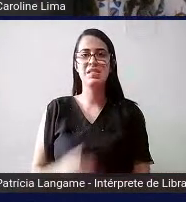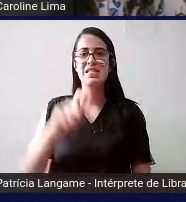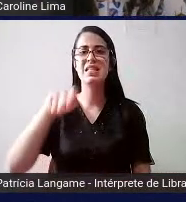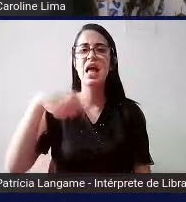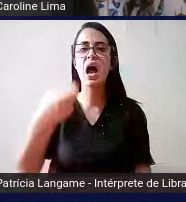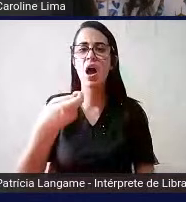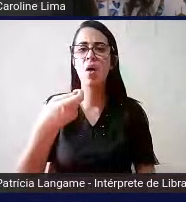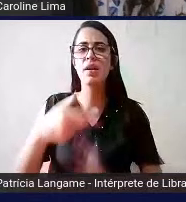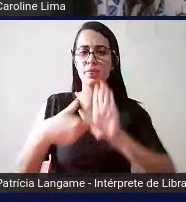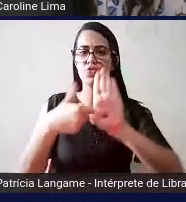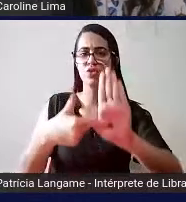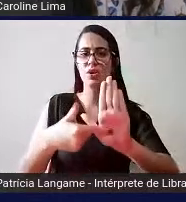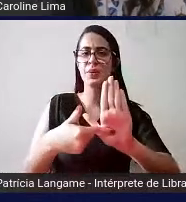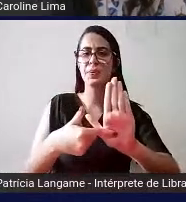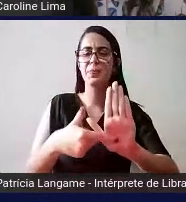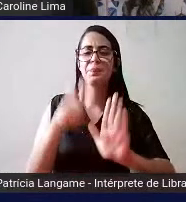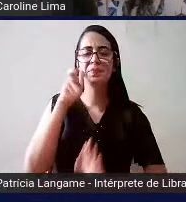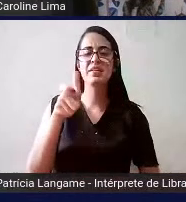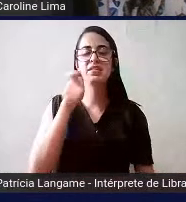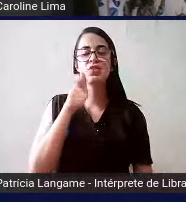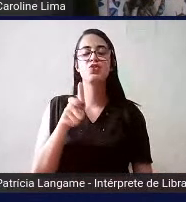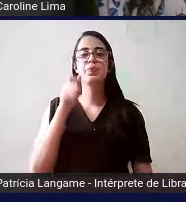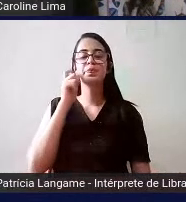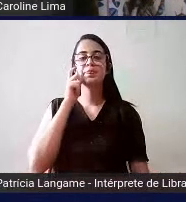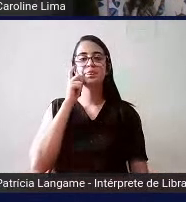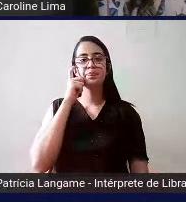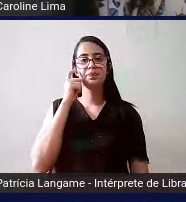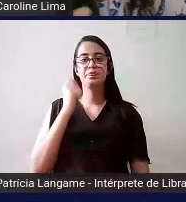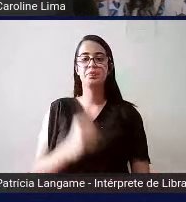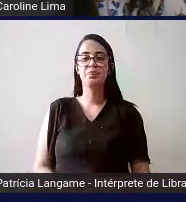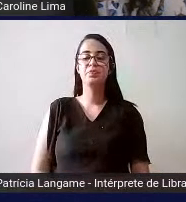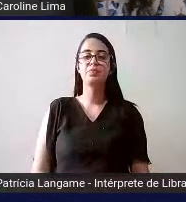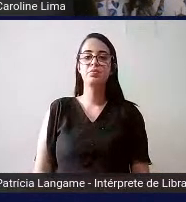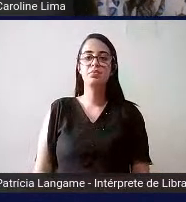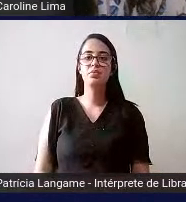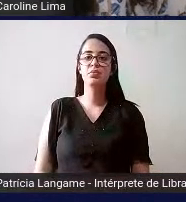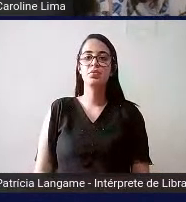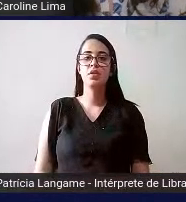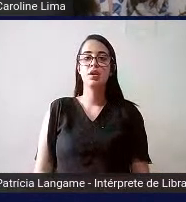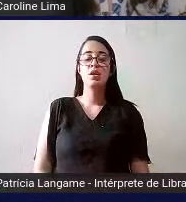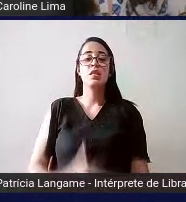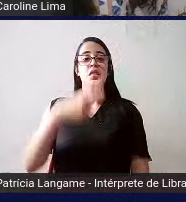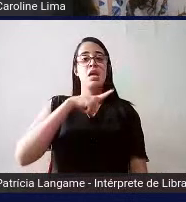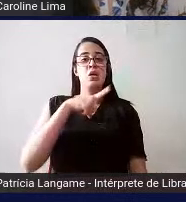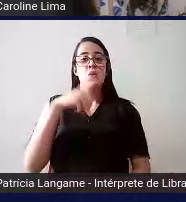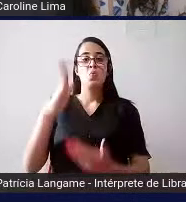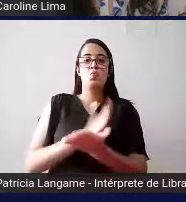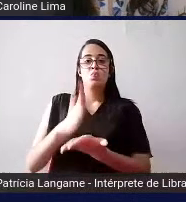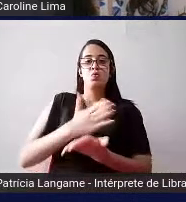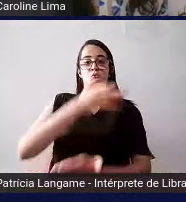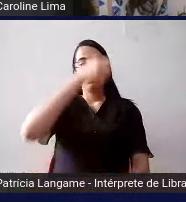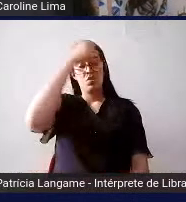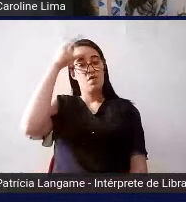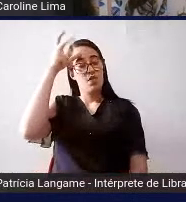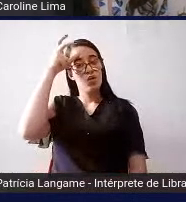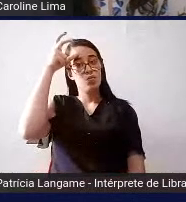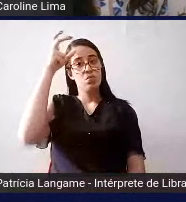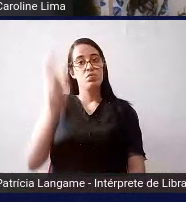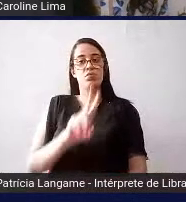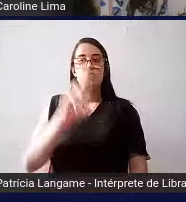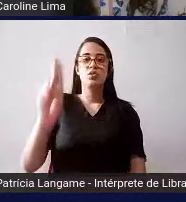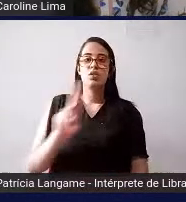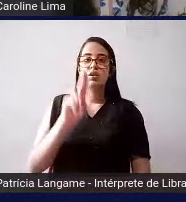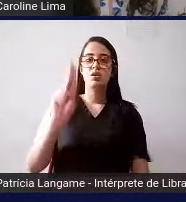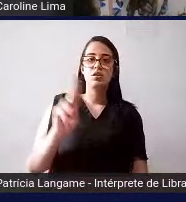uma coisa bem interessante existem algumas prefeituras que utilizam esse tipo de